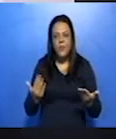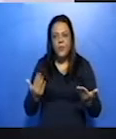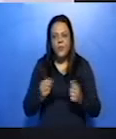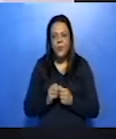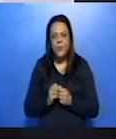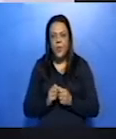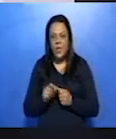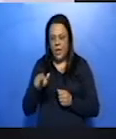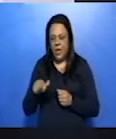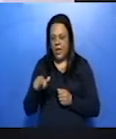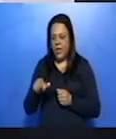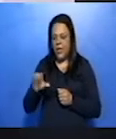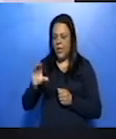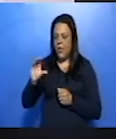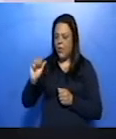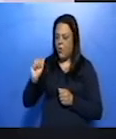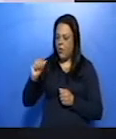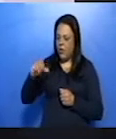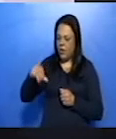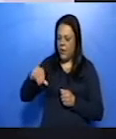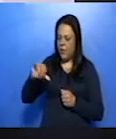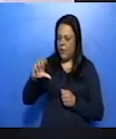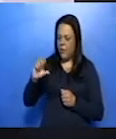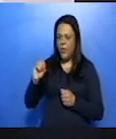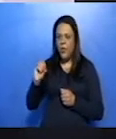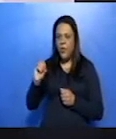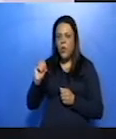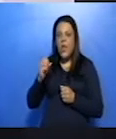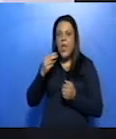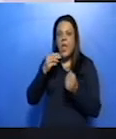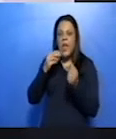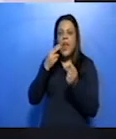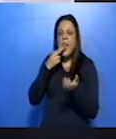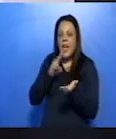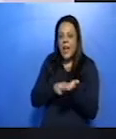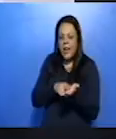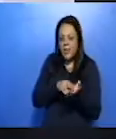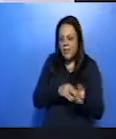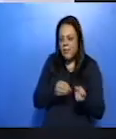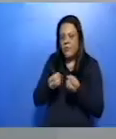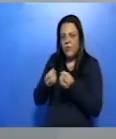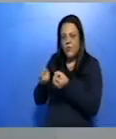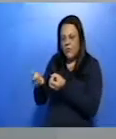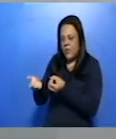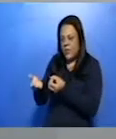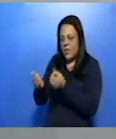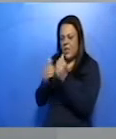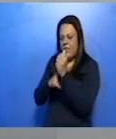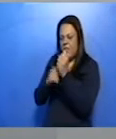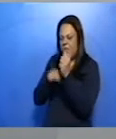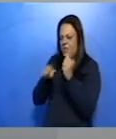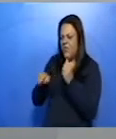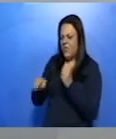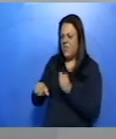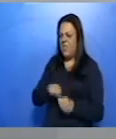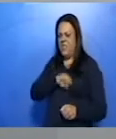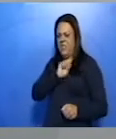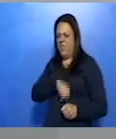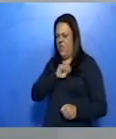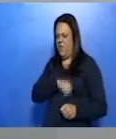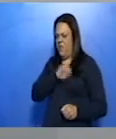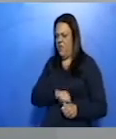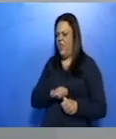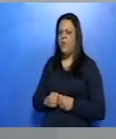Camilo, na repartição pública onde ele trabalha, ele começa a receber bilhetes. Esses bilhetes são ofensivos, chamando-o de pérfido, de traidor.